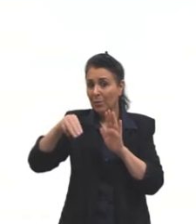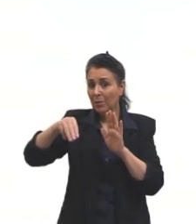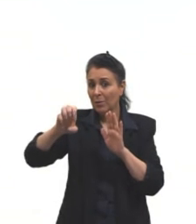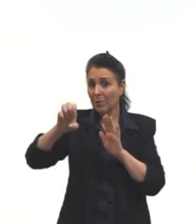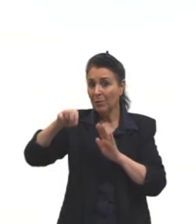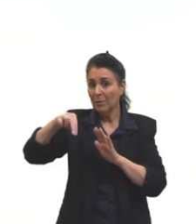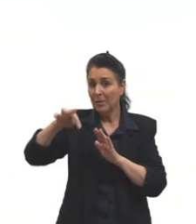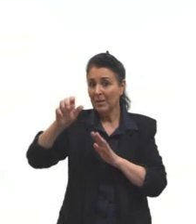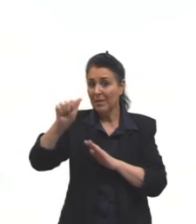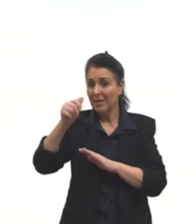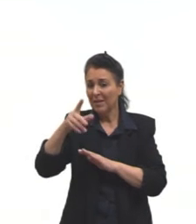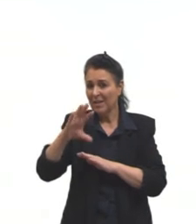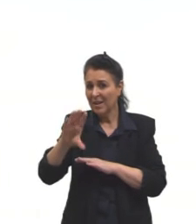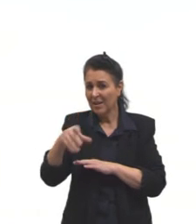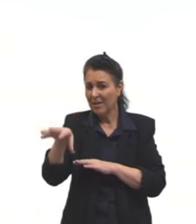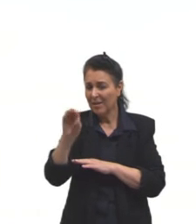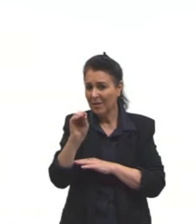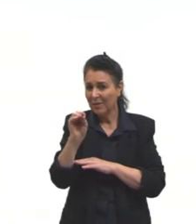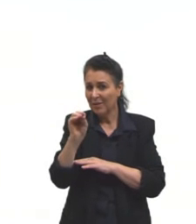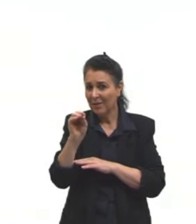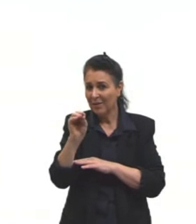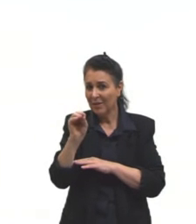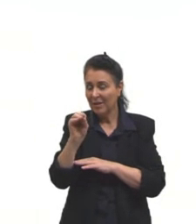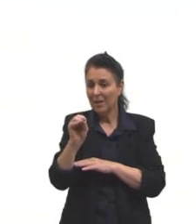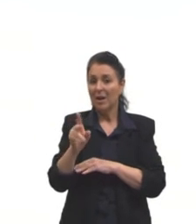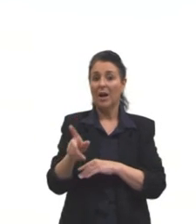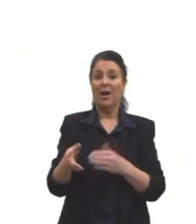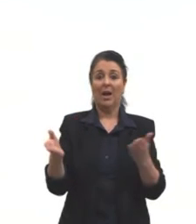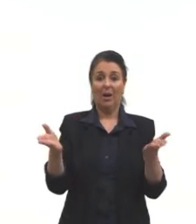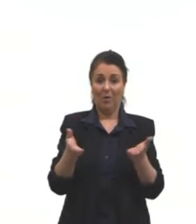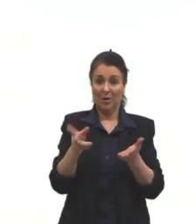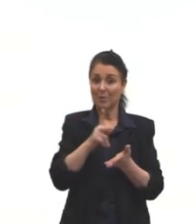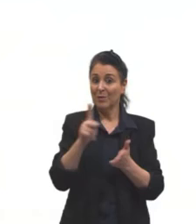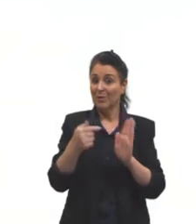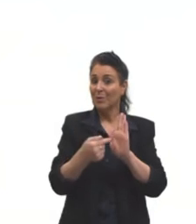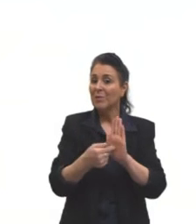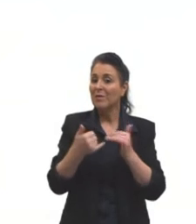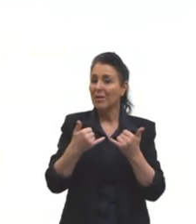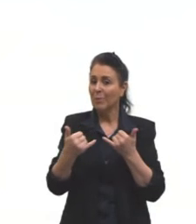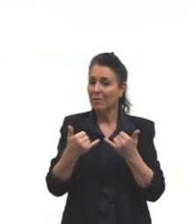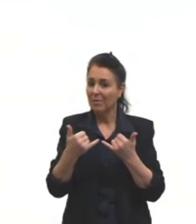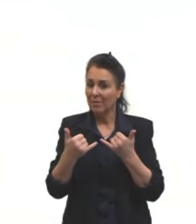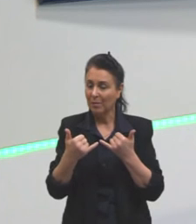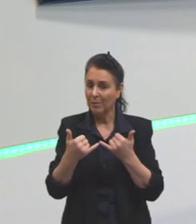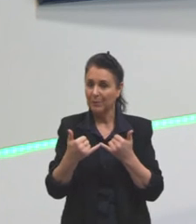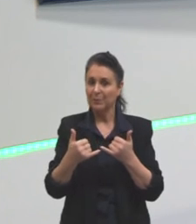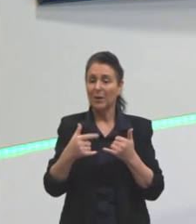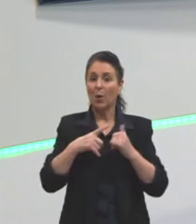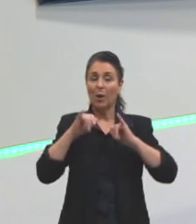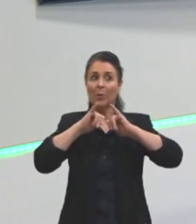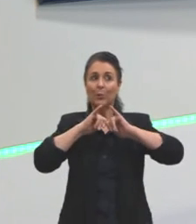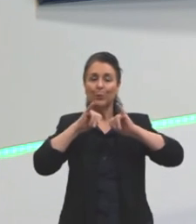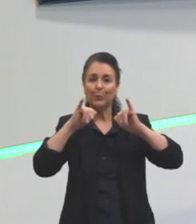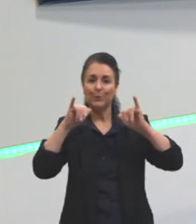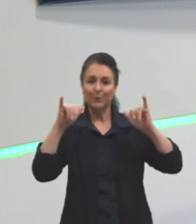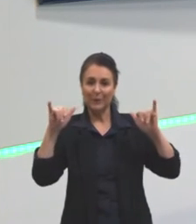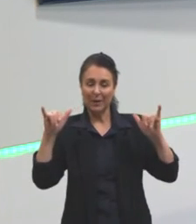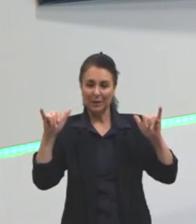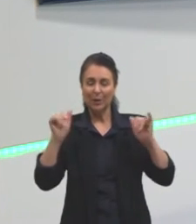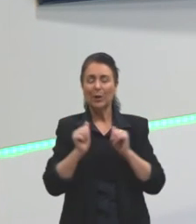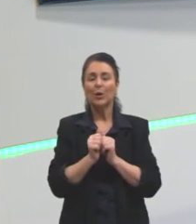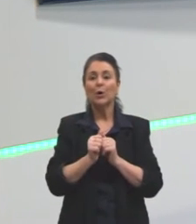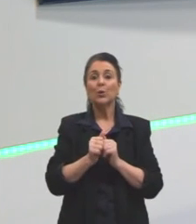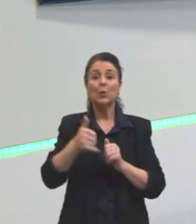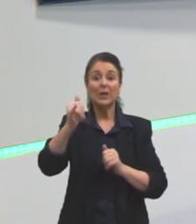sobre isso. E, para tanto, eu trouxe um exemplo. Eu catei aqui uma propaganda da TIM, eu não